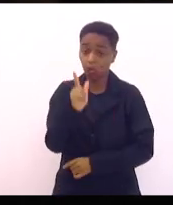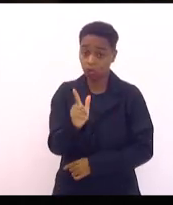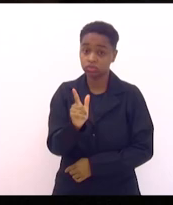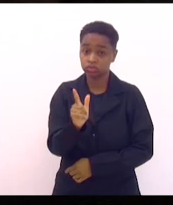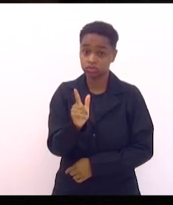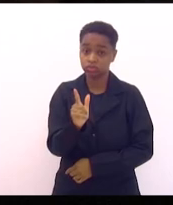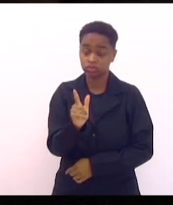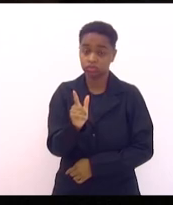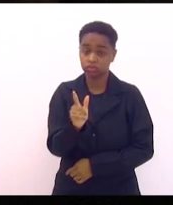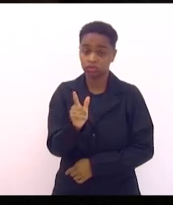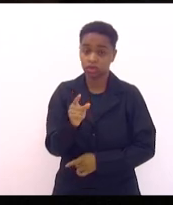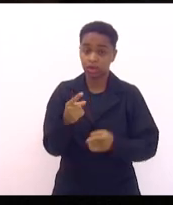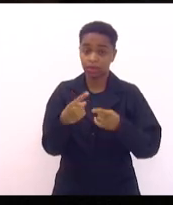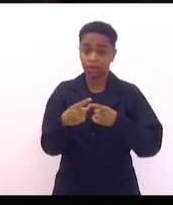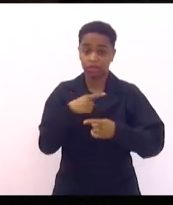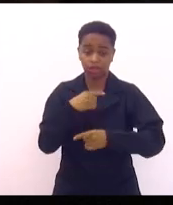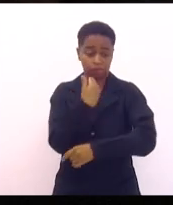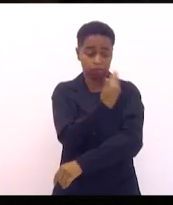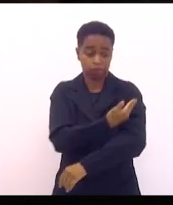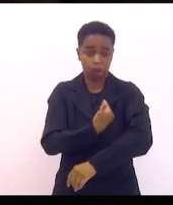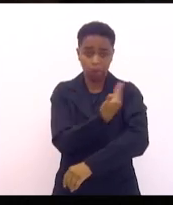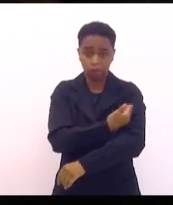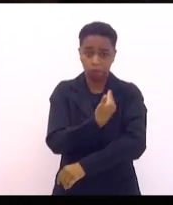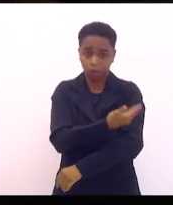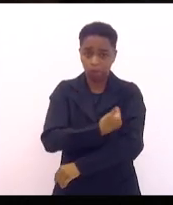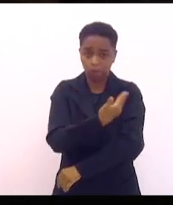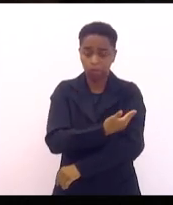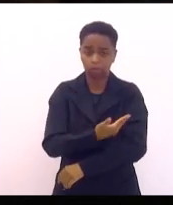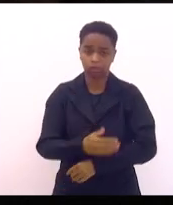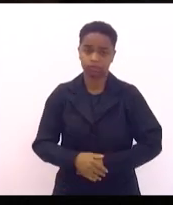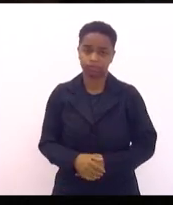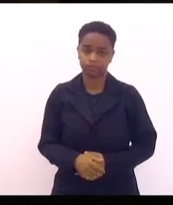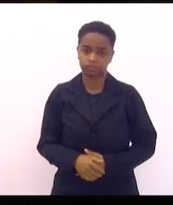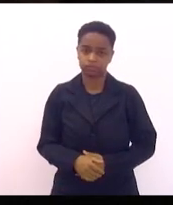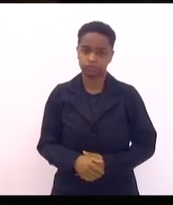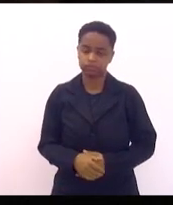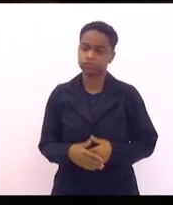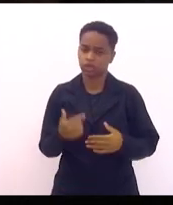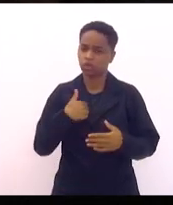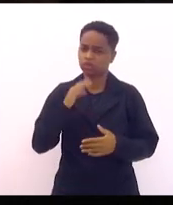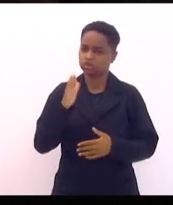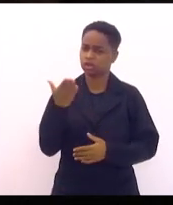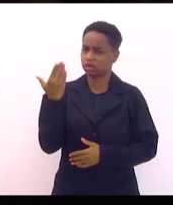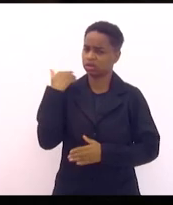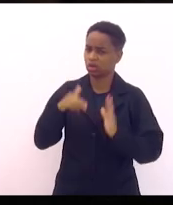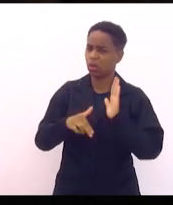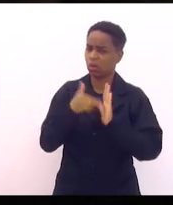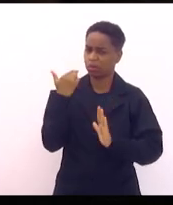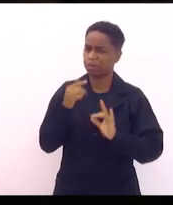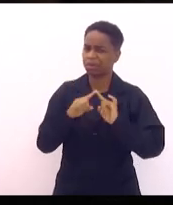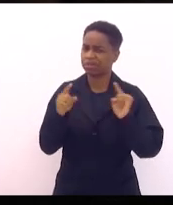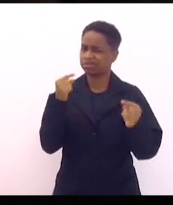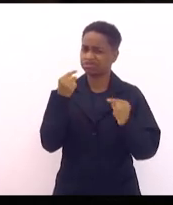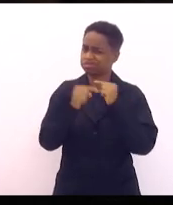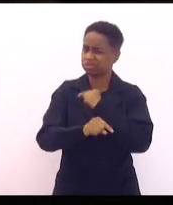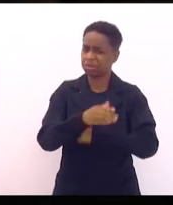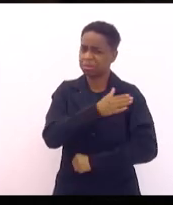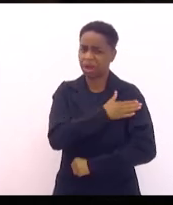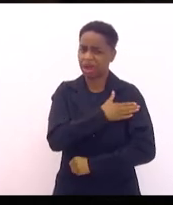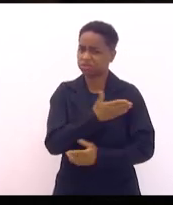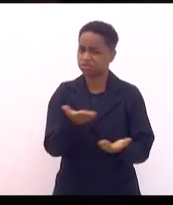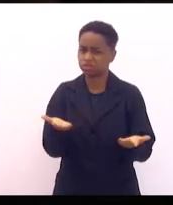enfaixado com as queimaduras. Ora, eu já operei coluna, coluna não tem nada a ver com o braço,